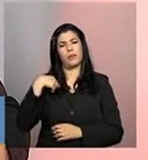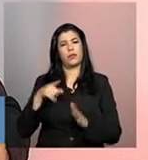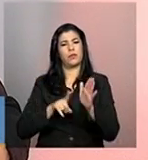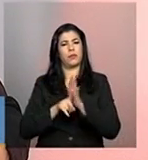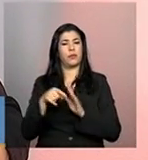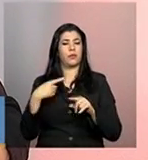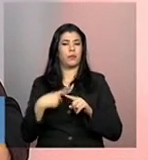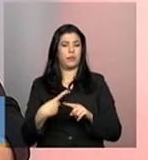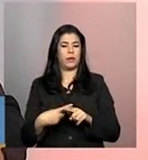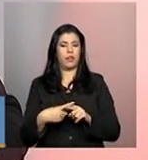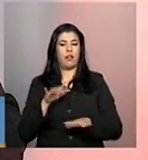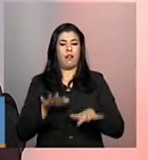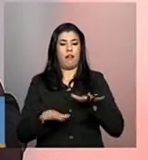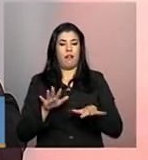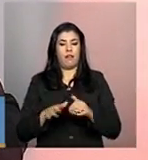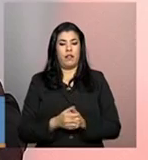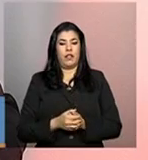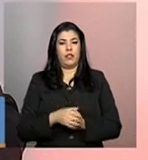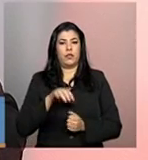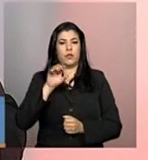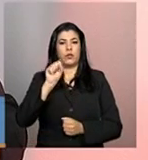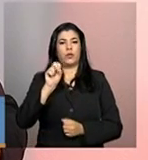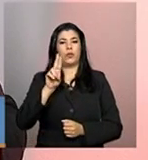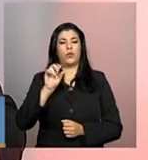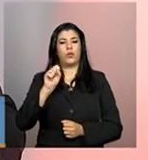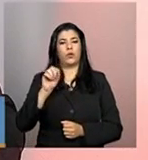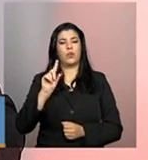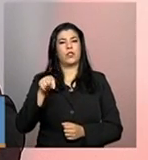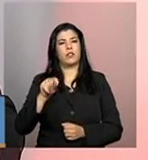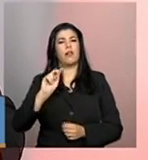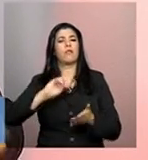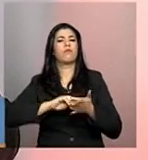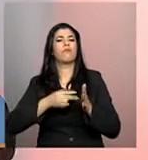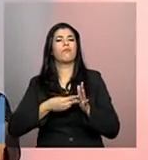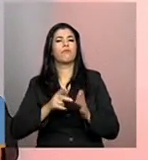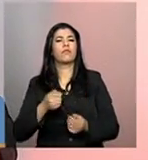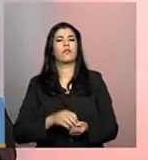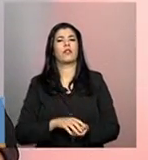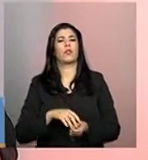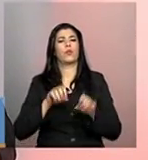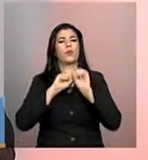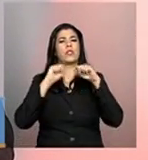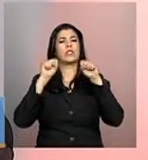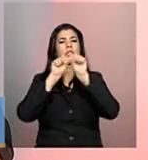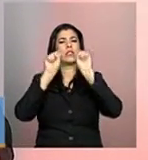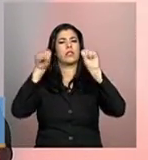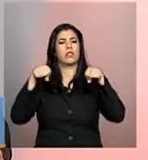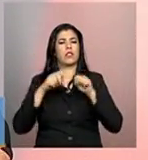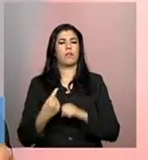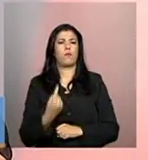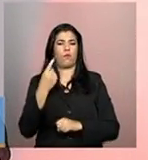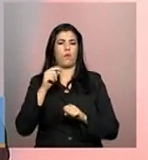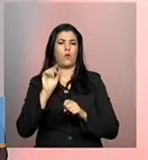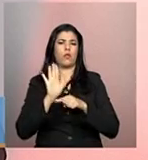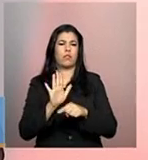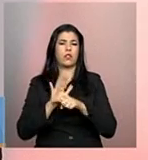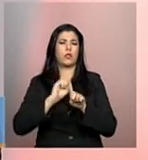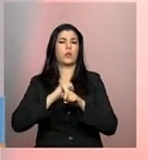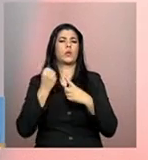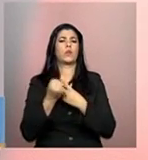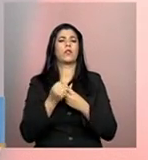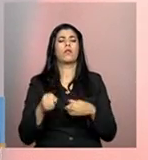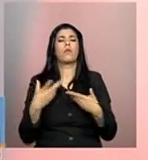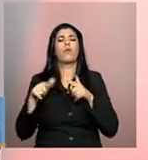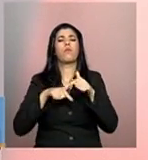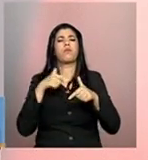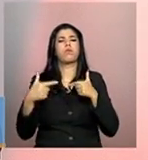às vezes o SUAS, o Sistema Único de Assistência Social, quando a gente fala da política de assistência social, a gente não deixa claro qual é o papel